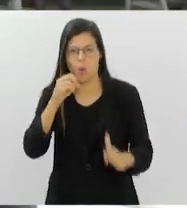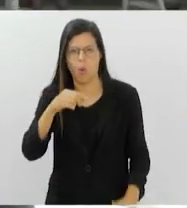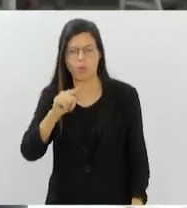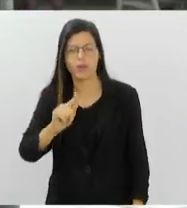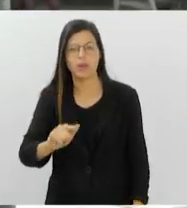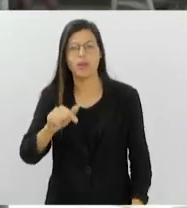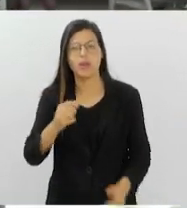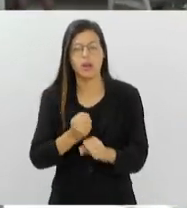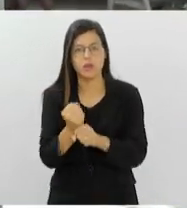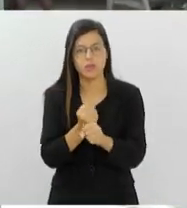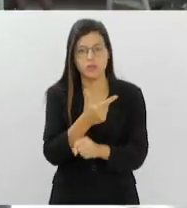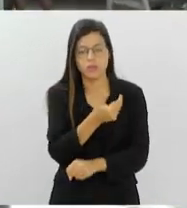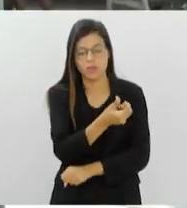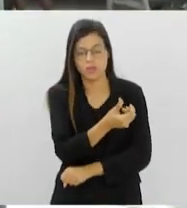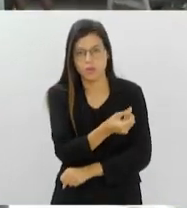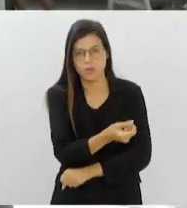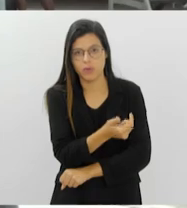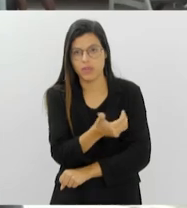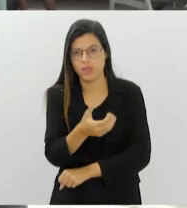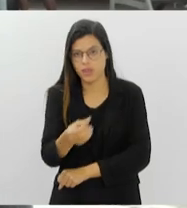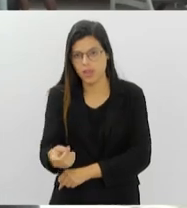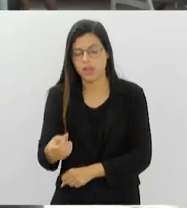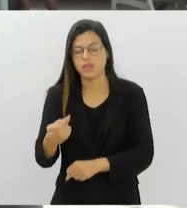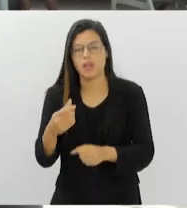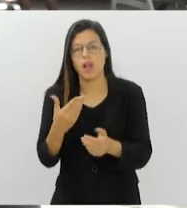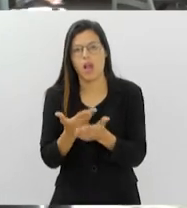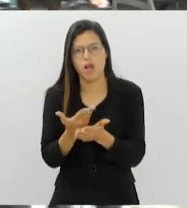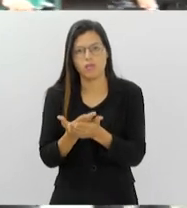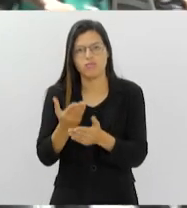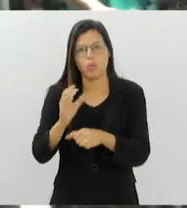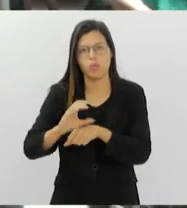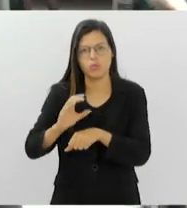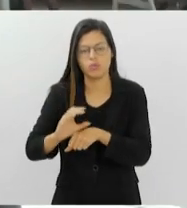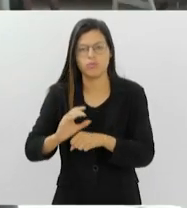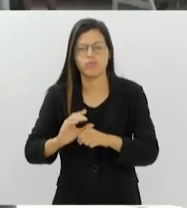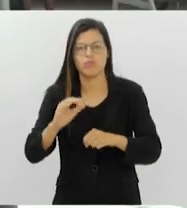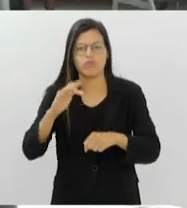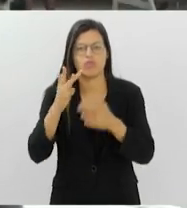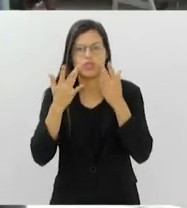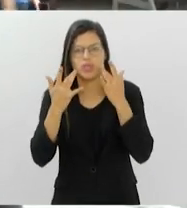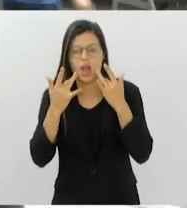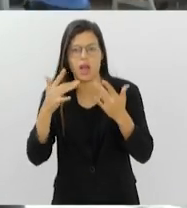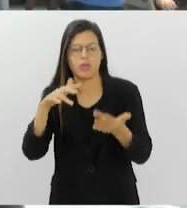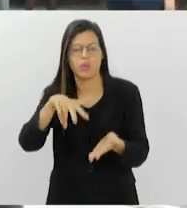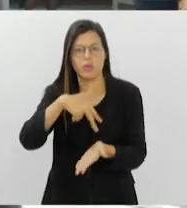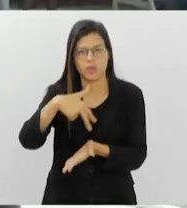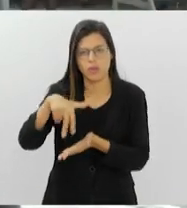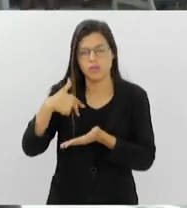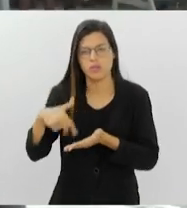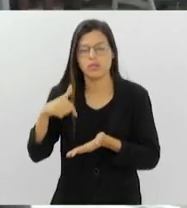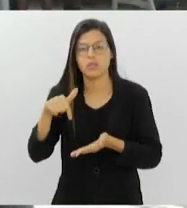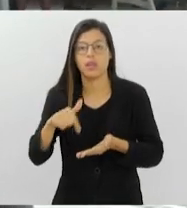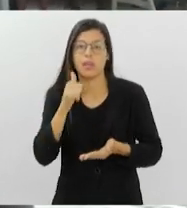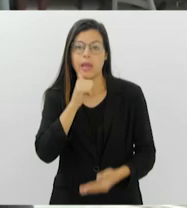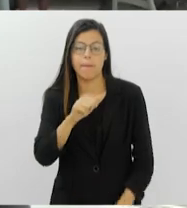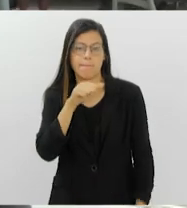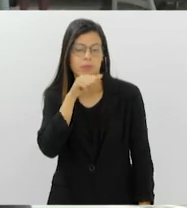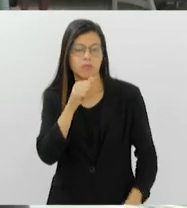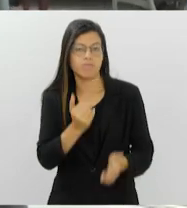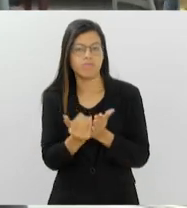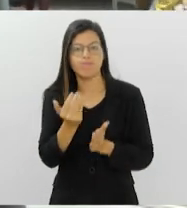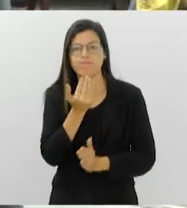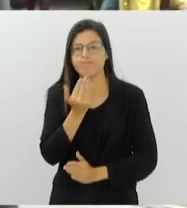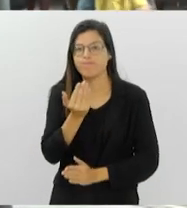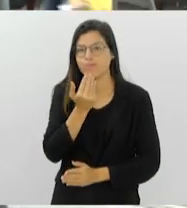começa com aulas de teatro, música e dança pra crianças e jovens. E as mães, principalmente as mães, começam a pedir atividades pra elas também. E aí a gente